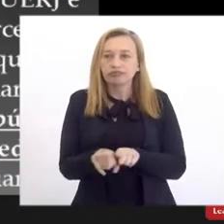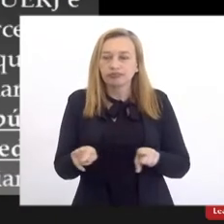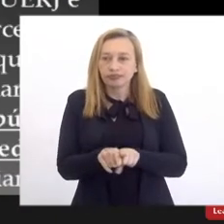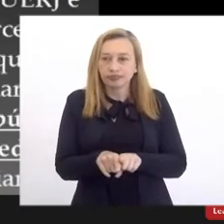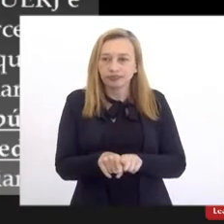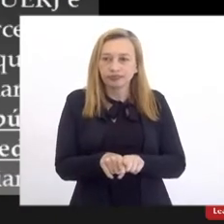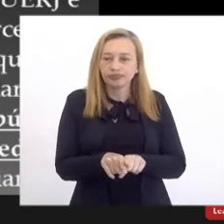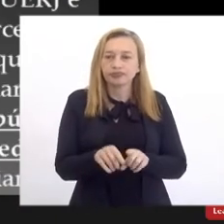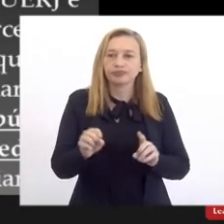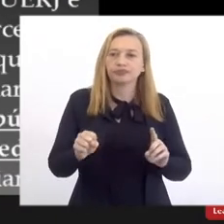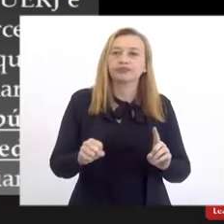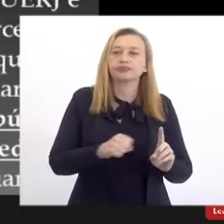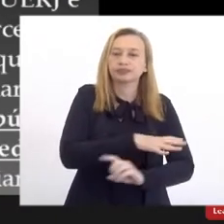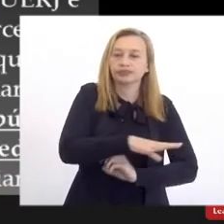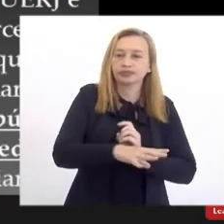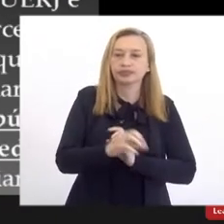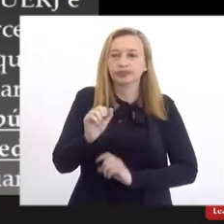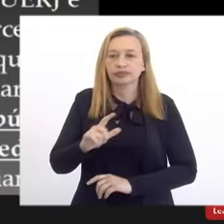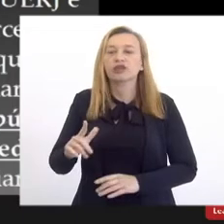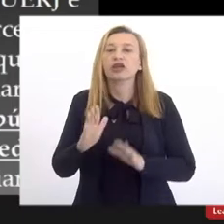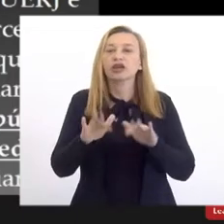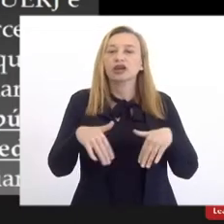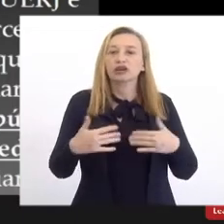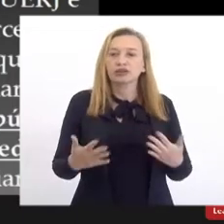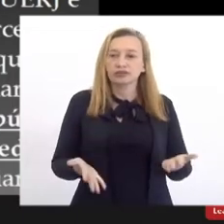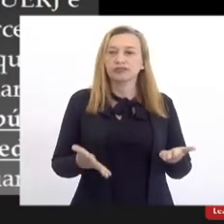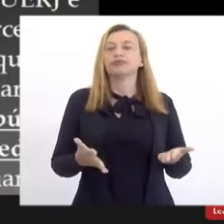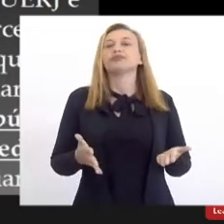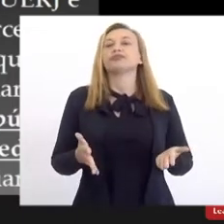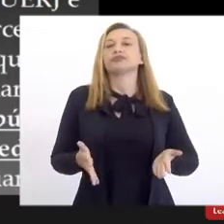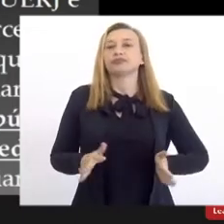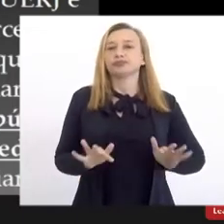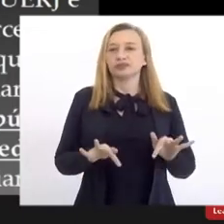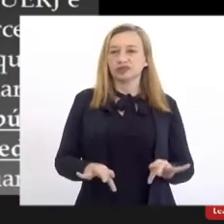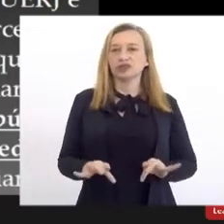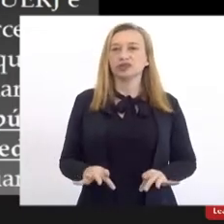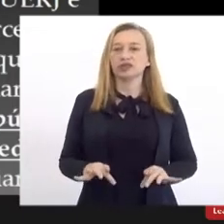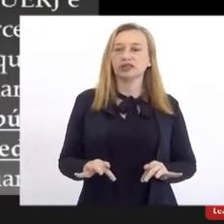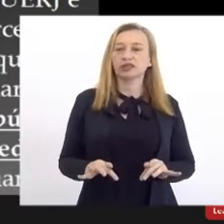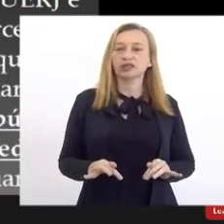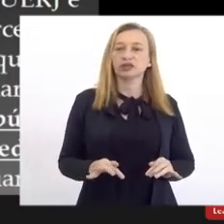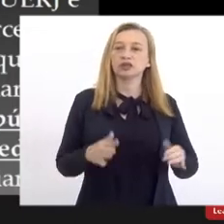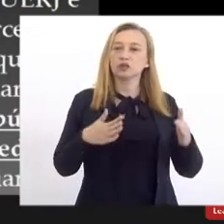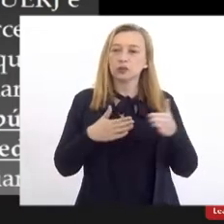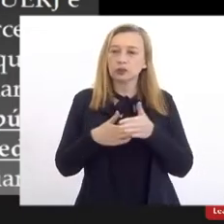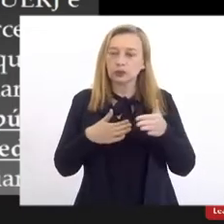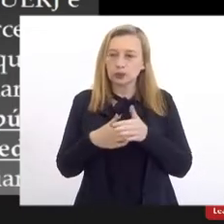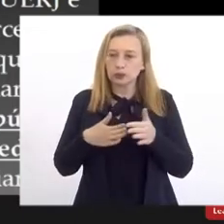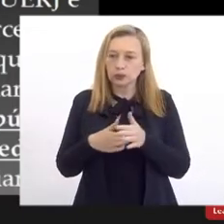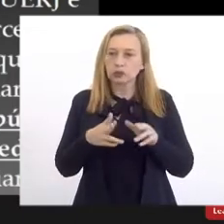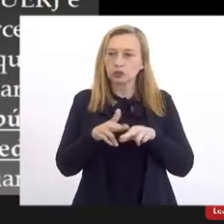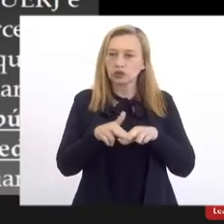civil. Enfim, chegamos então, em função das limitações,